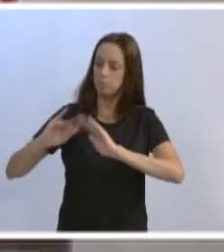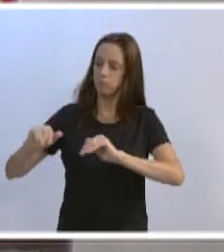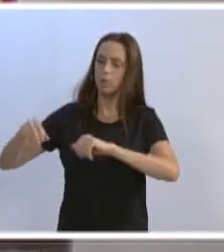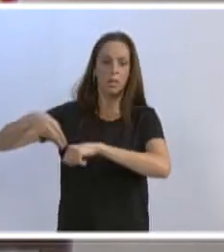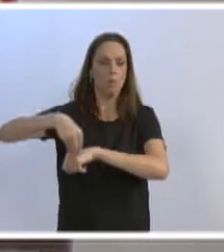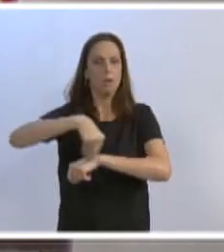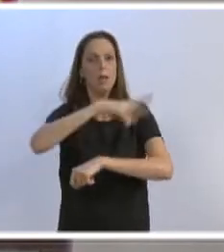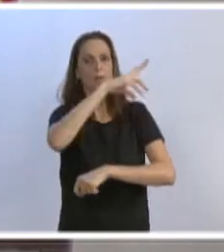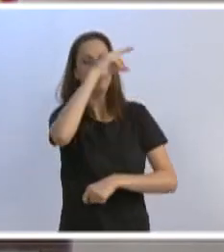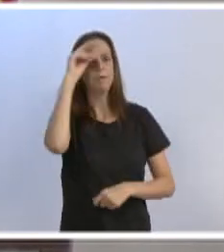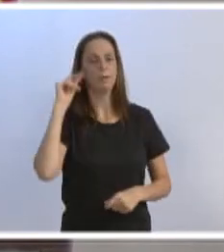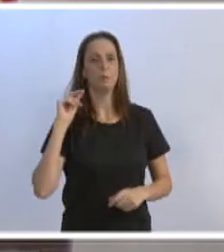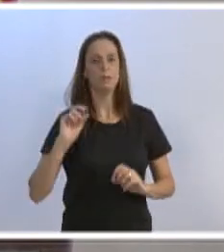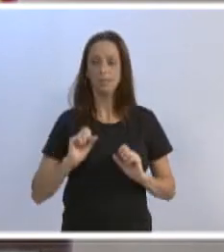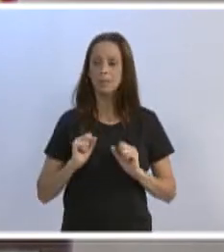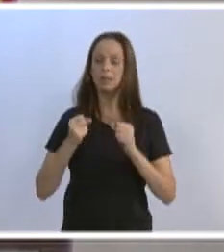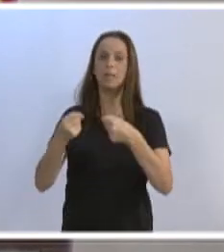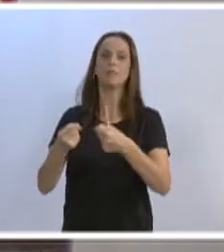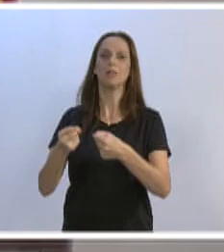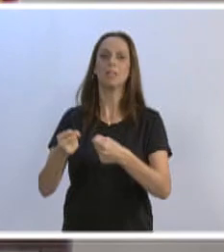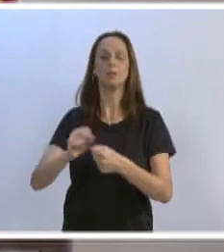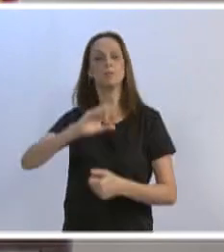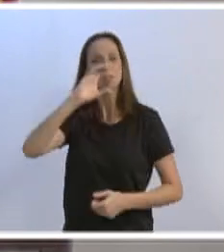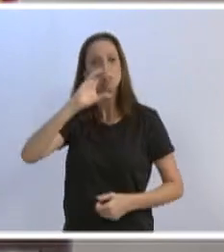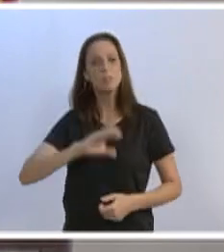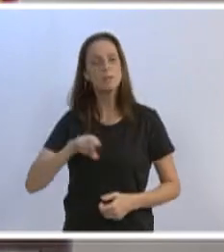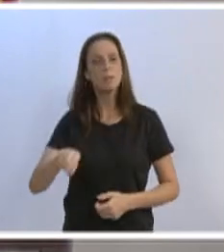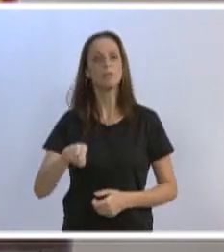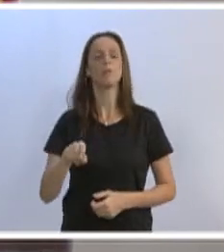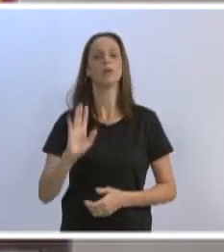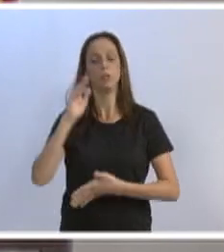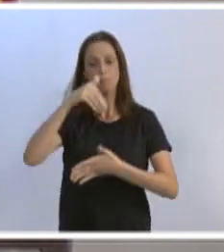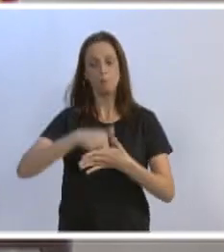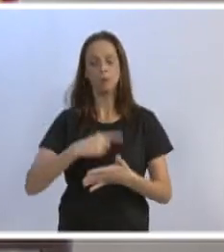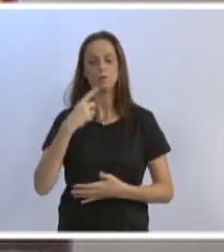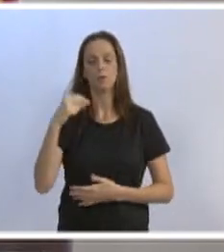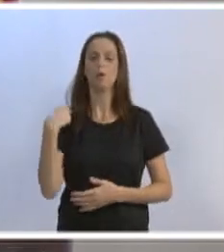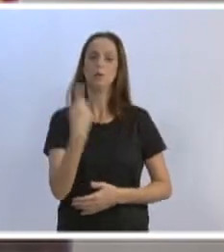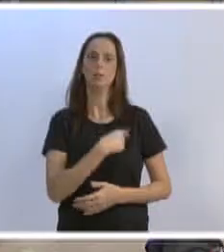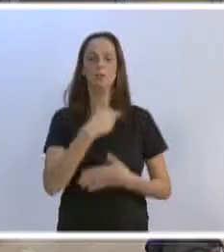Mas, acima de tudo, defender o interesse daquele cidadão que vai lá e vota na gente. Muito obrigado a todos. Obrigado.